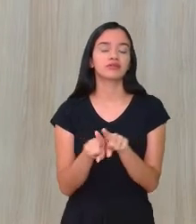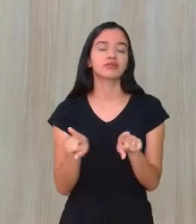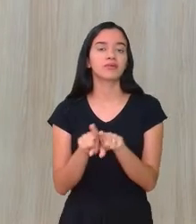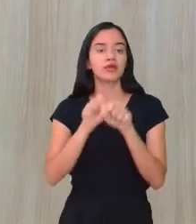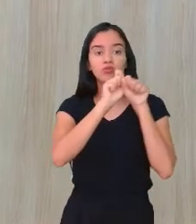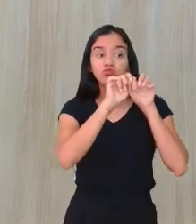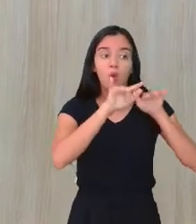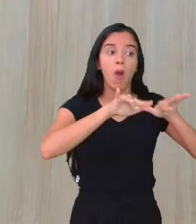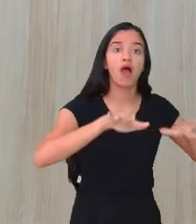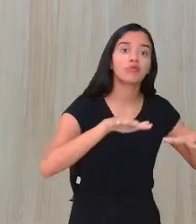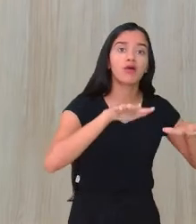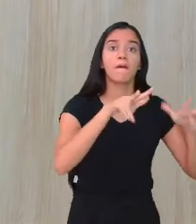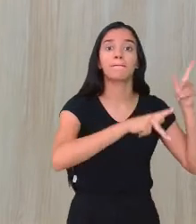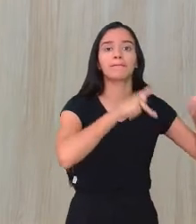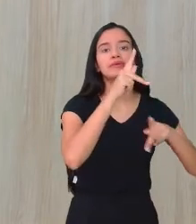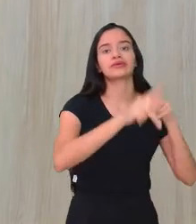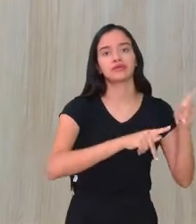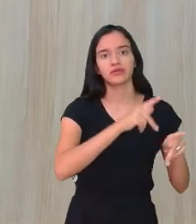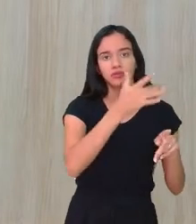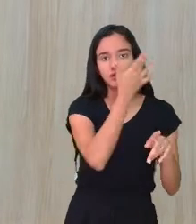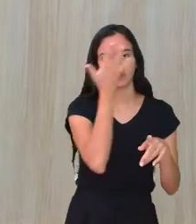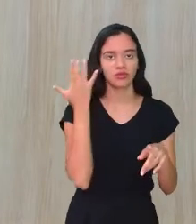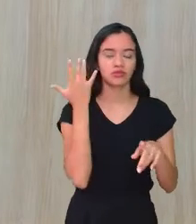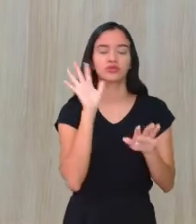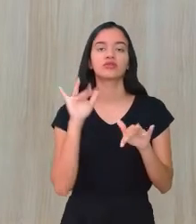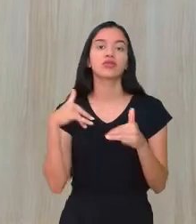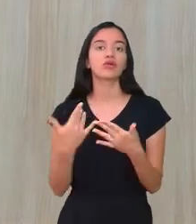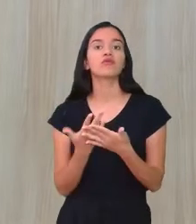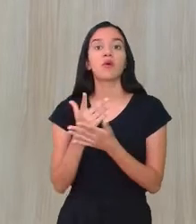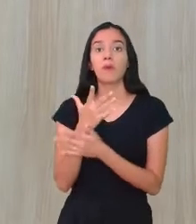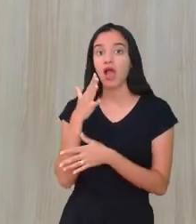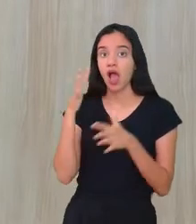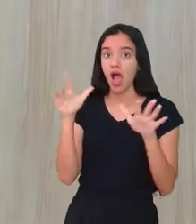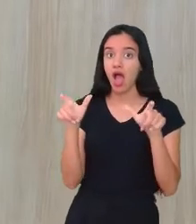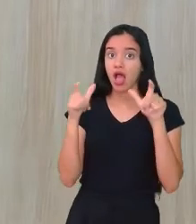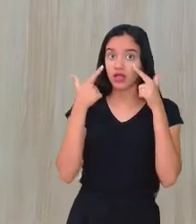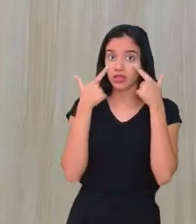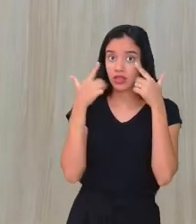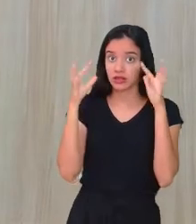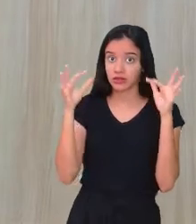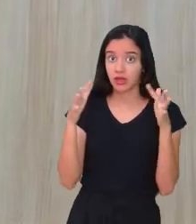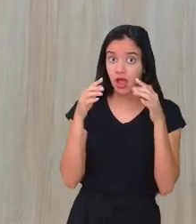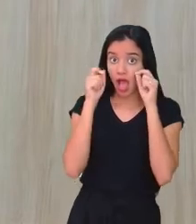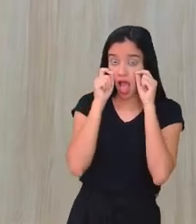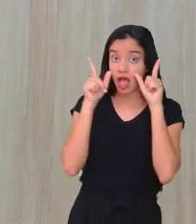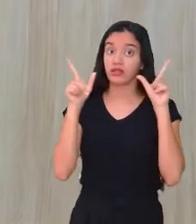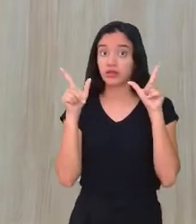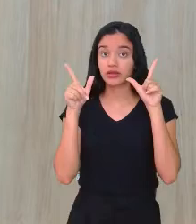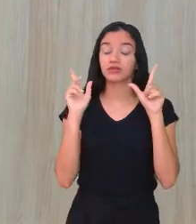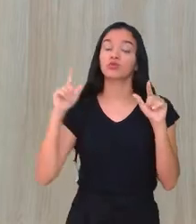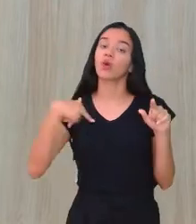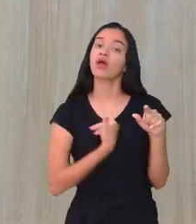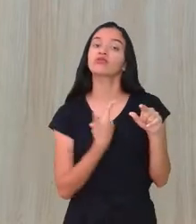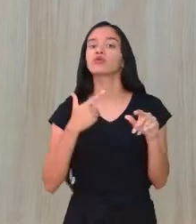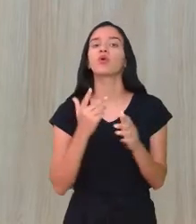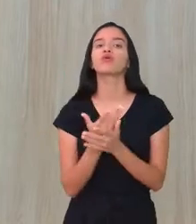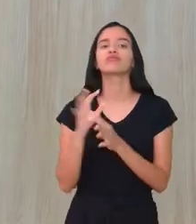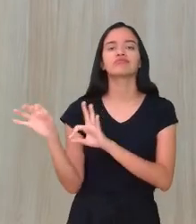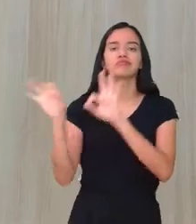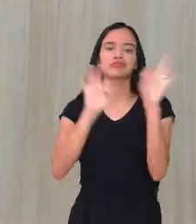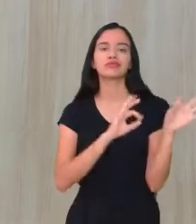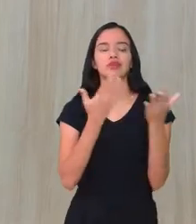contaminando outras pessoas. Então, vamos ficar atentos, chamem aí o pessoal para assistir aí as nossas aulas.